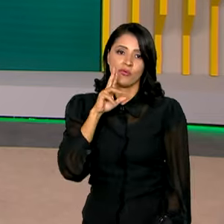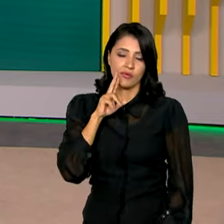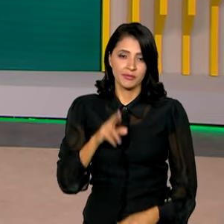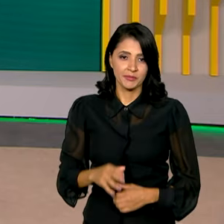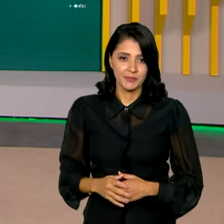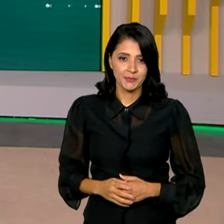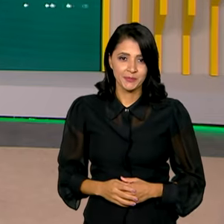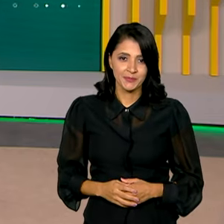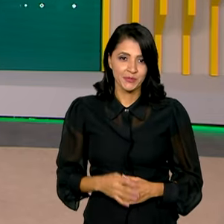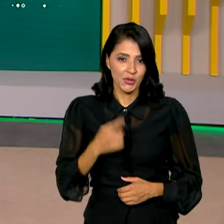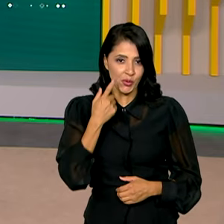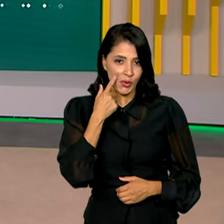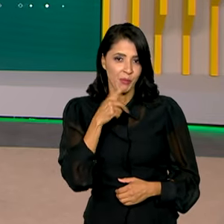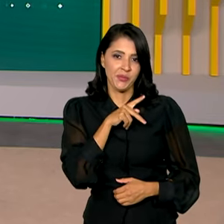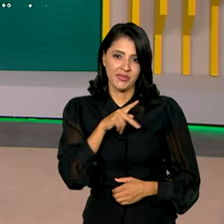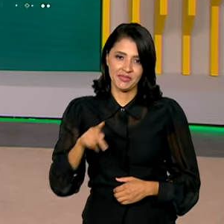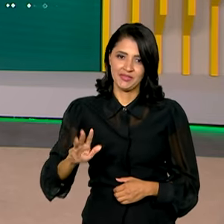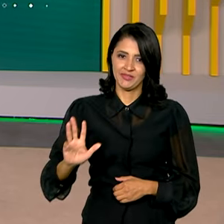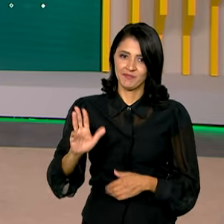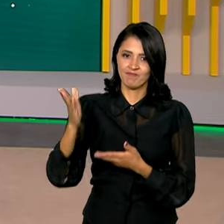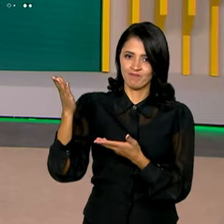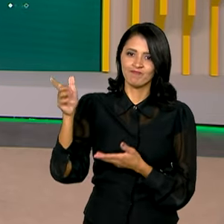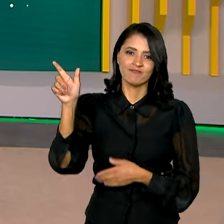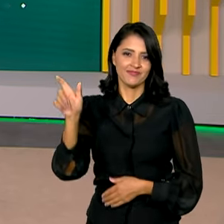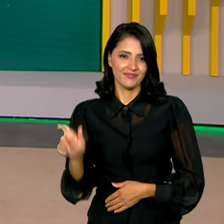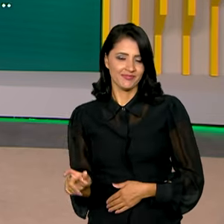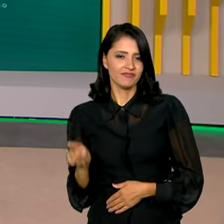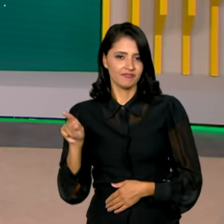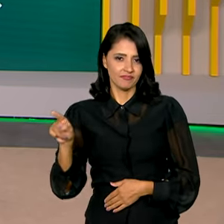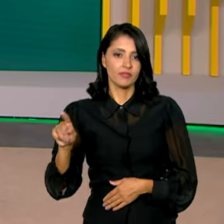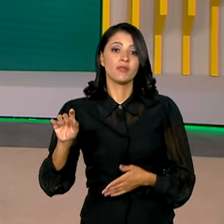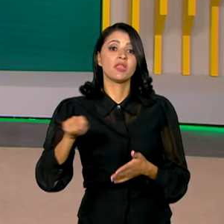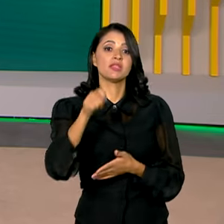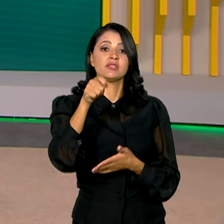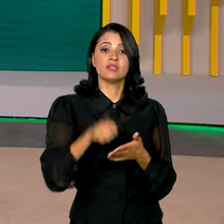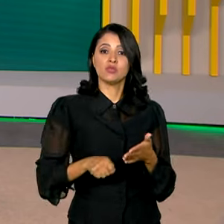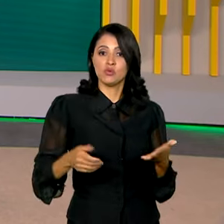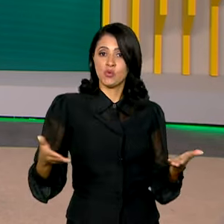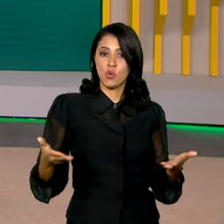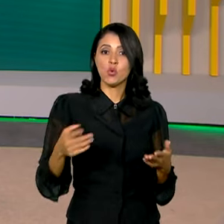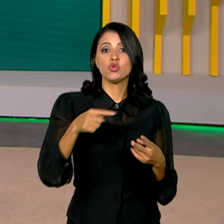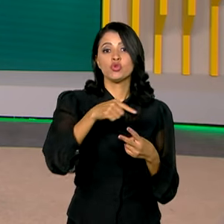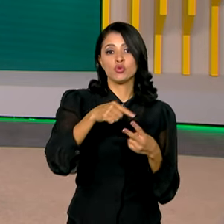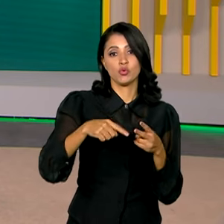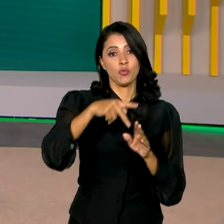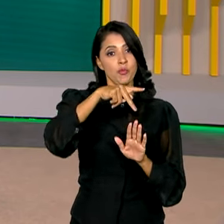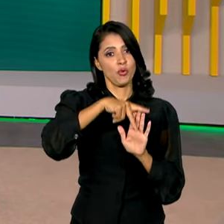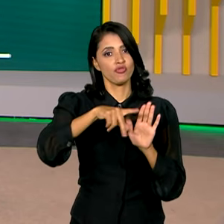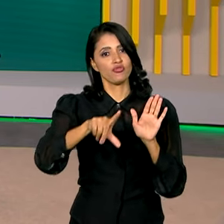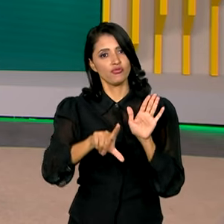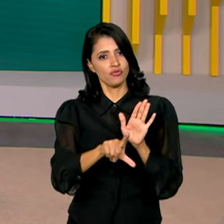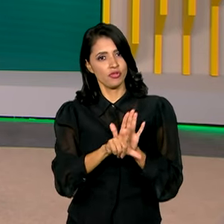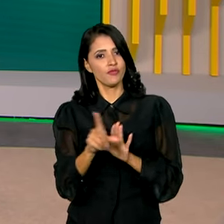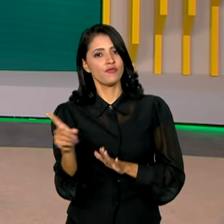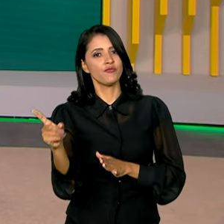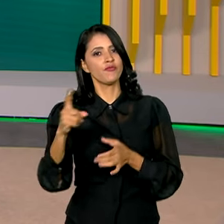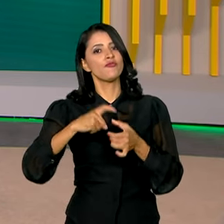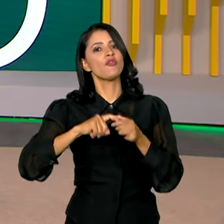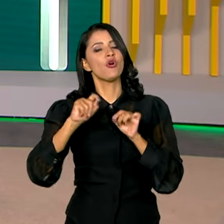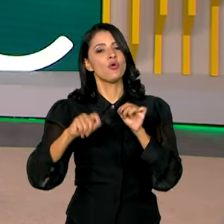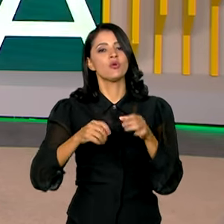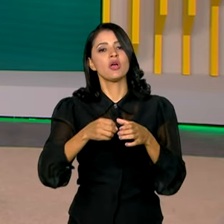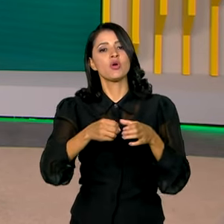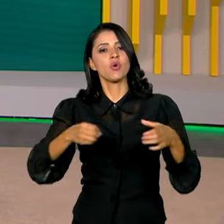E olha, o presidente Luiz Inácio Lula da Silva sancionou hoje dois projetos de lei que retomam as chamadas